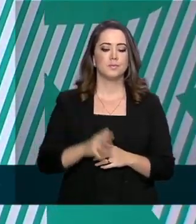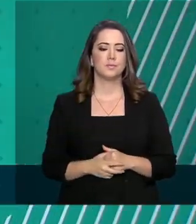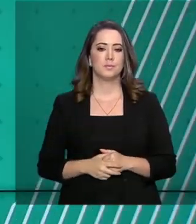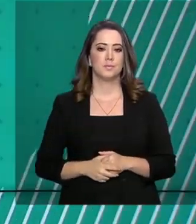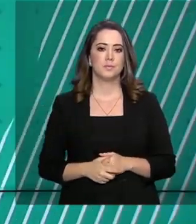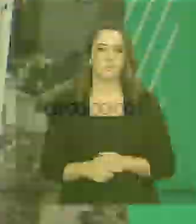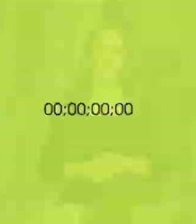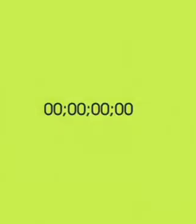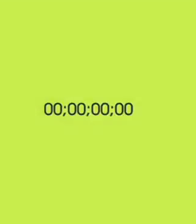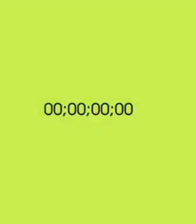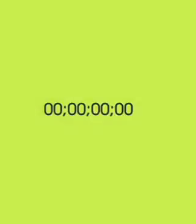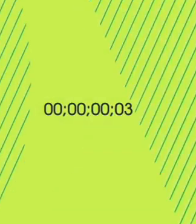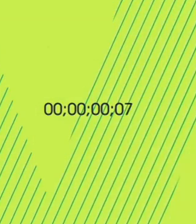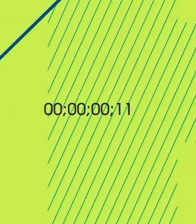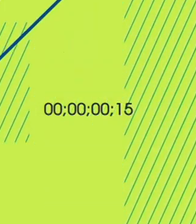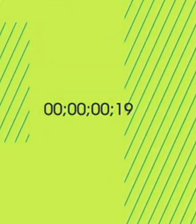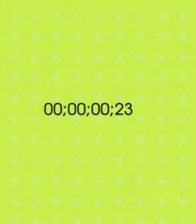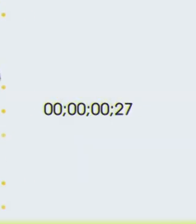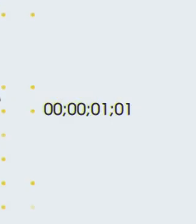edição.